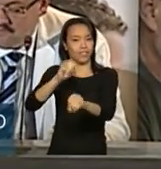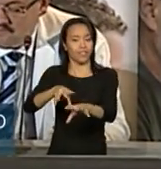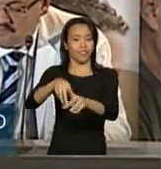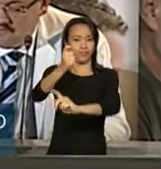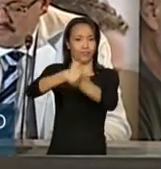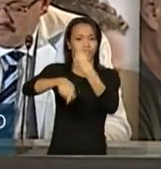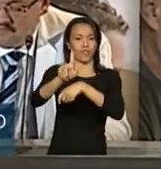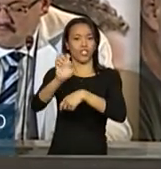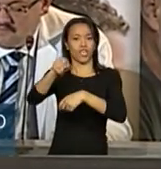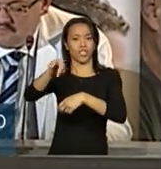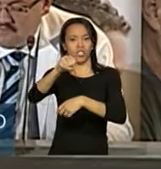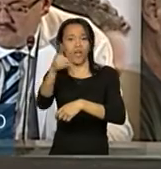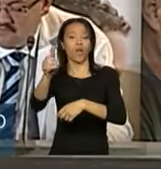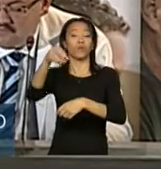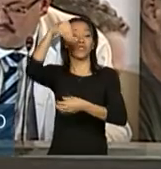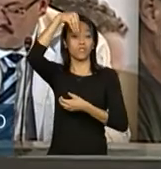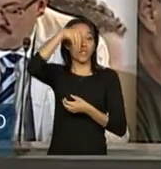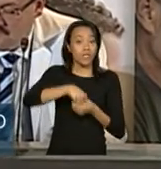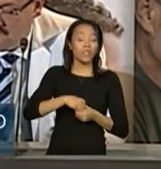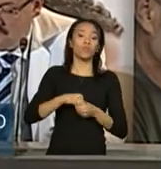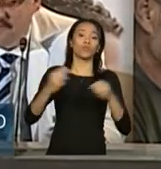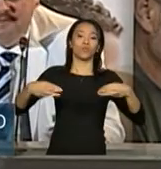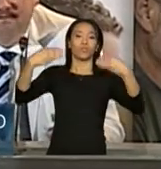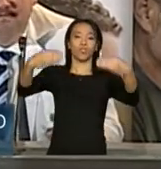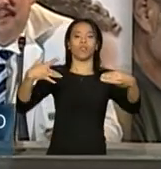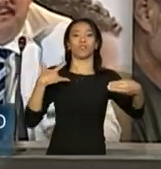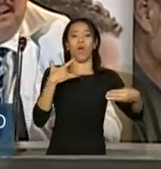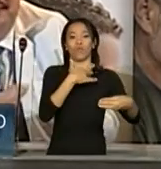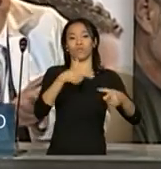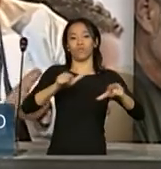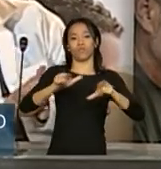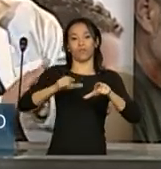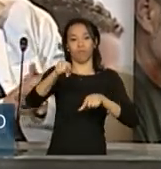Gestão, Educação e Trabalho e Saúde do Ministério da Saúde. É quem